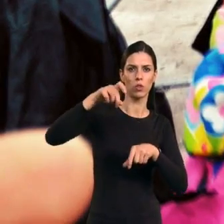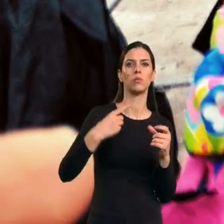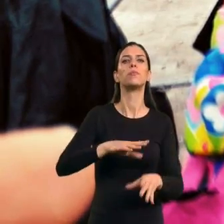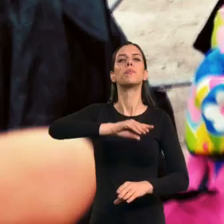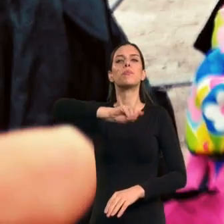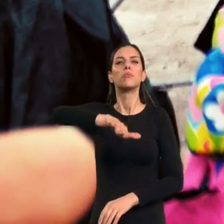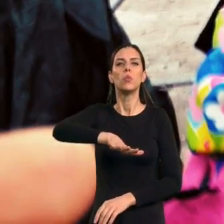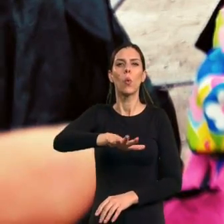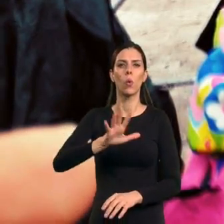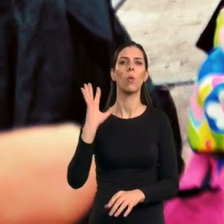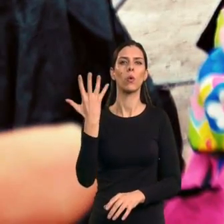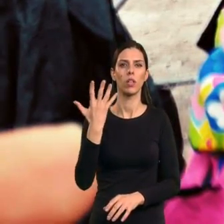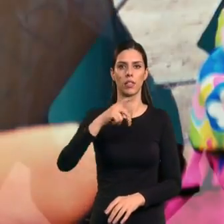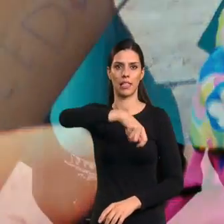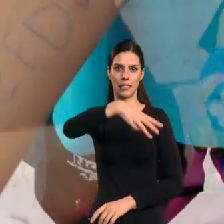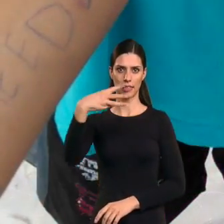Educação.